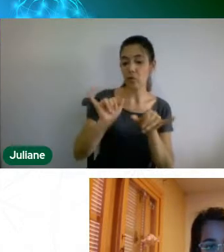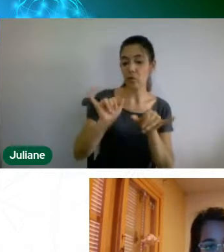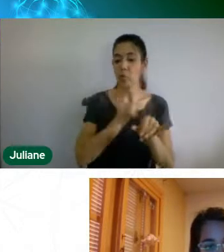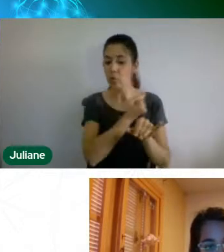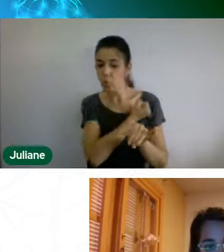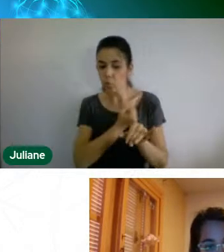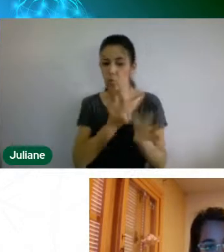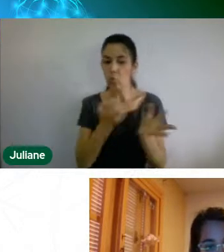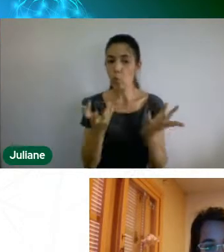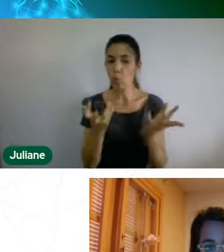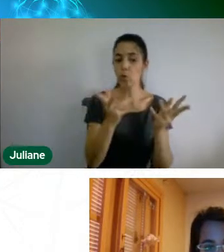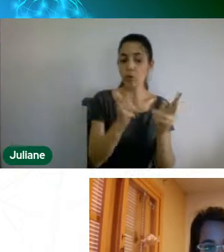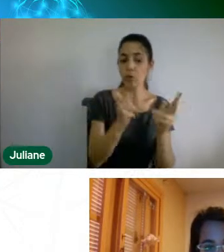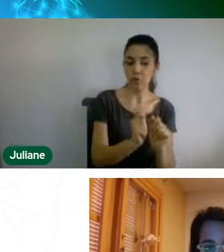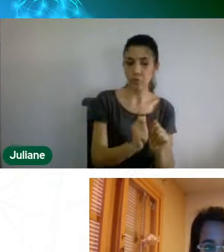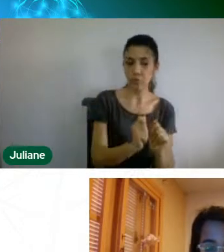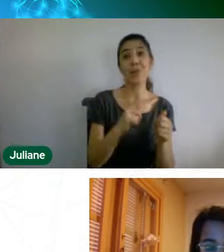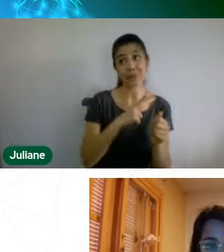conseguir